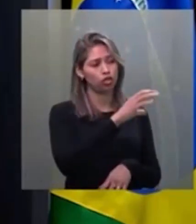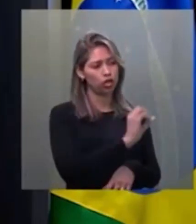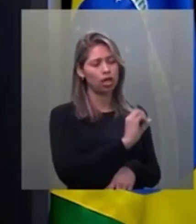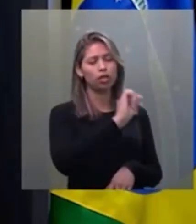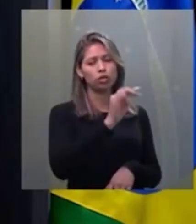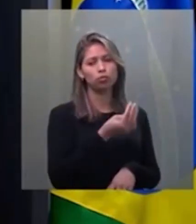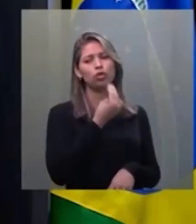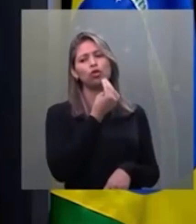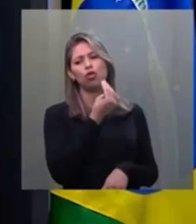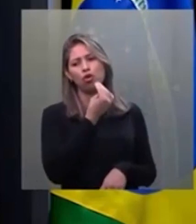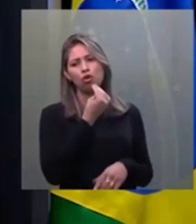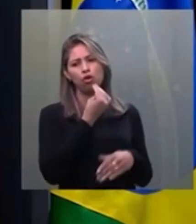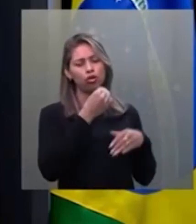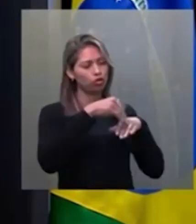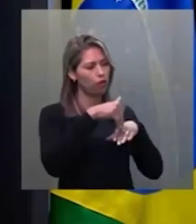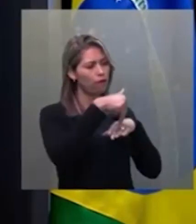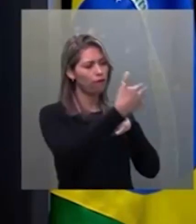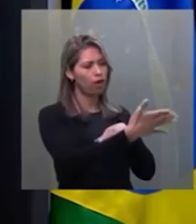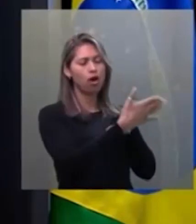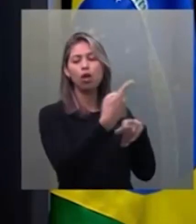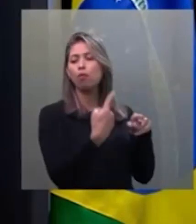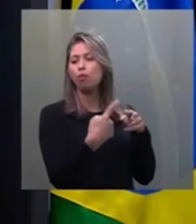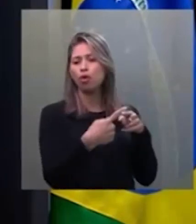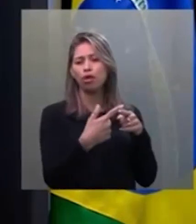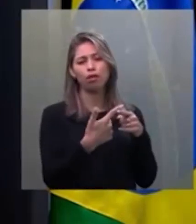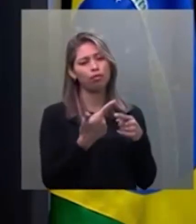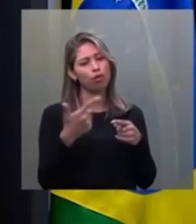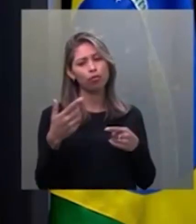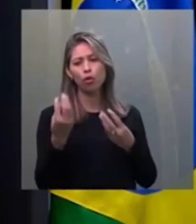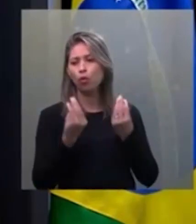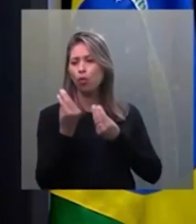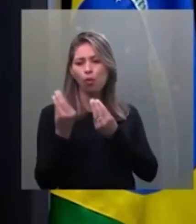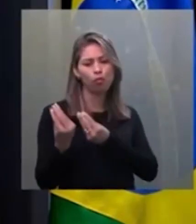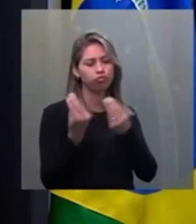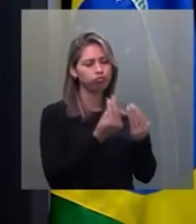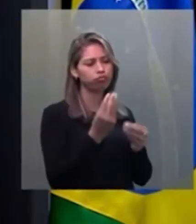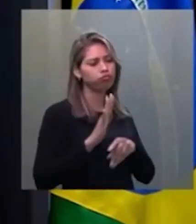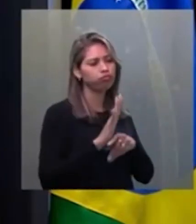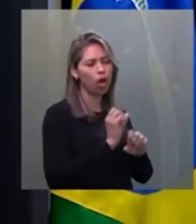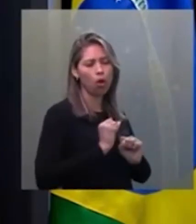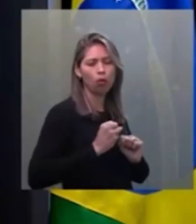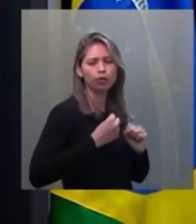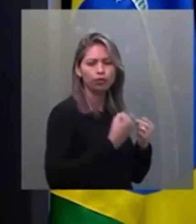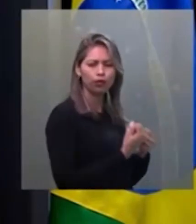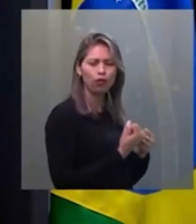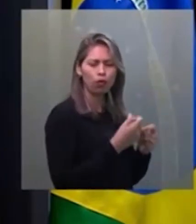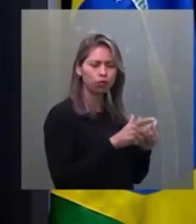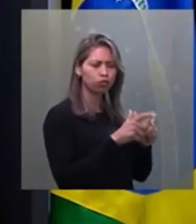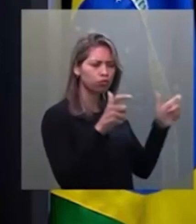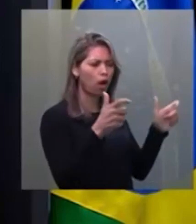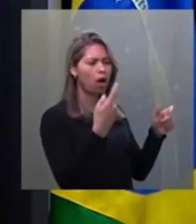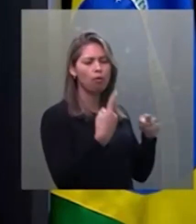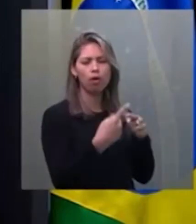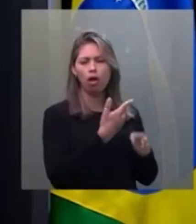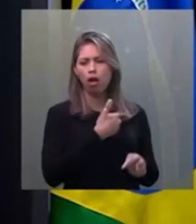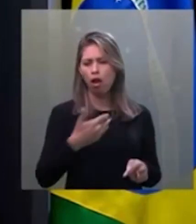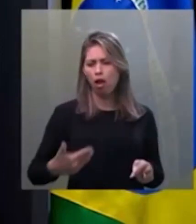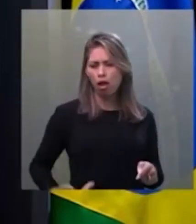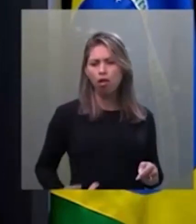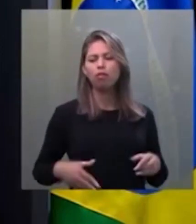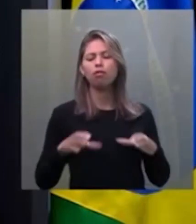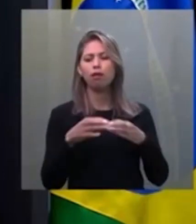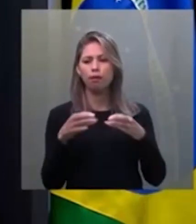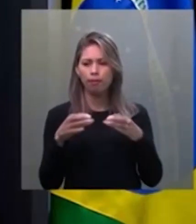fora, porque não há um esforço ainda maior da parte do governo e da equipe